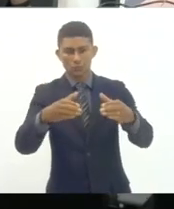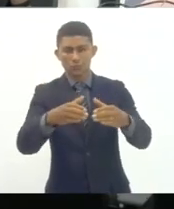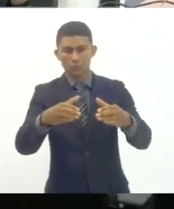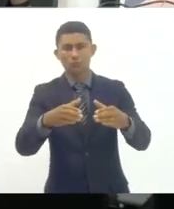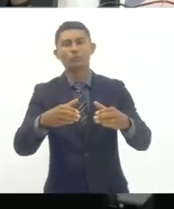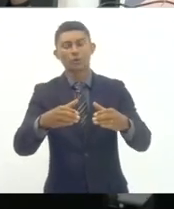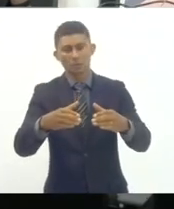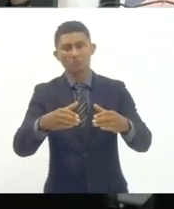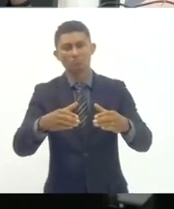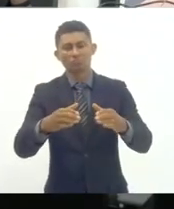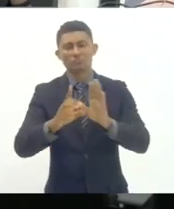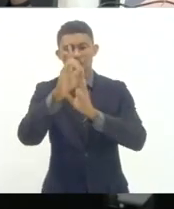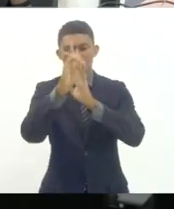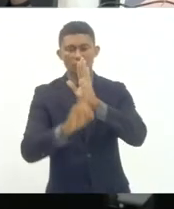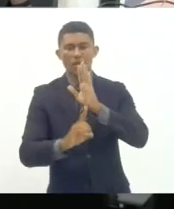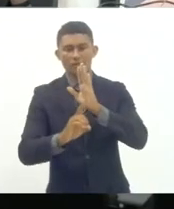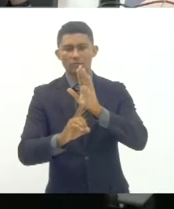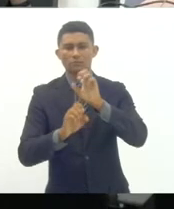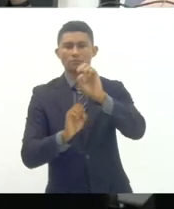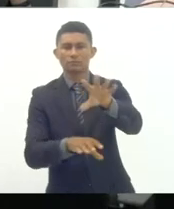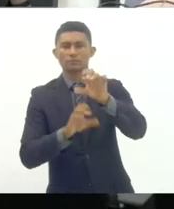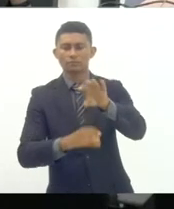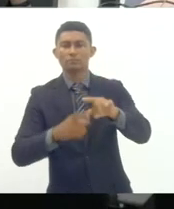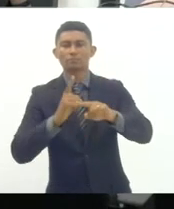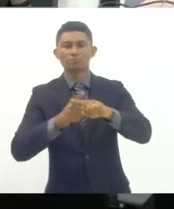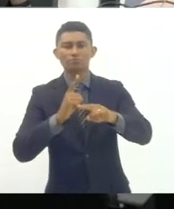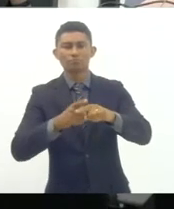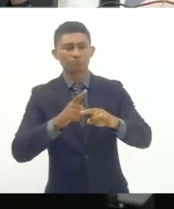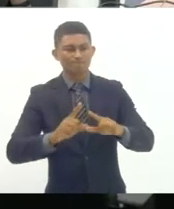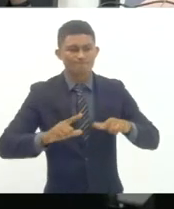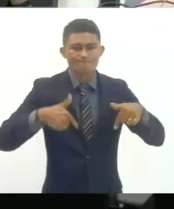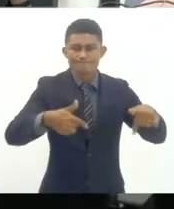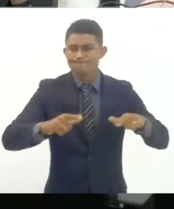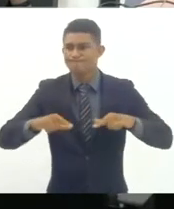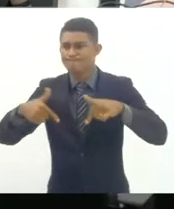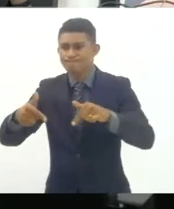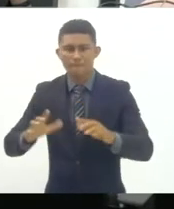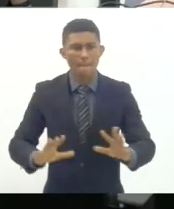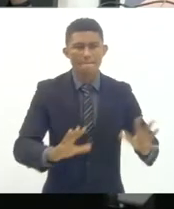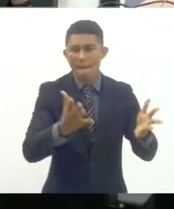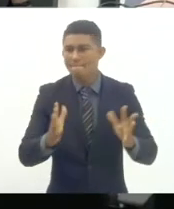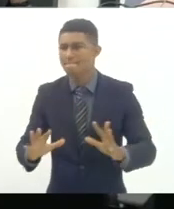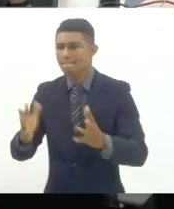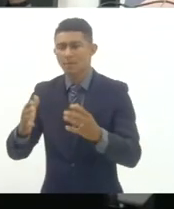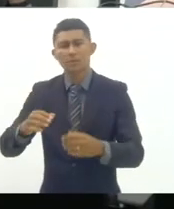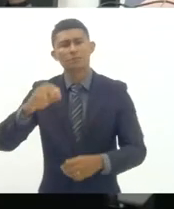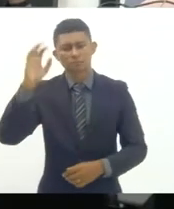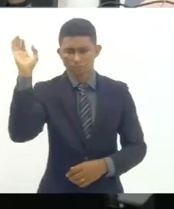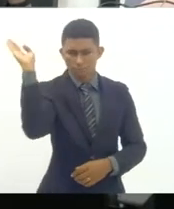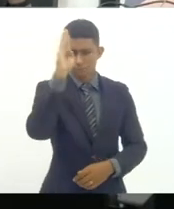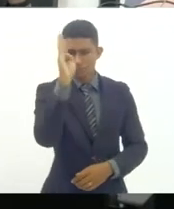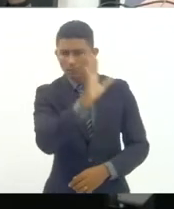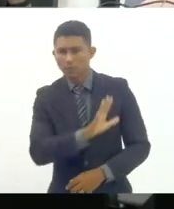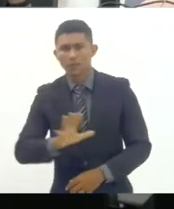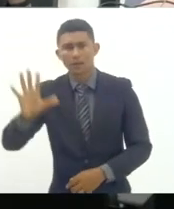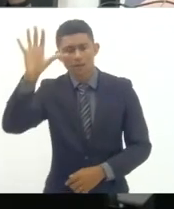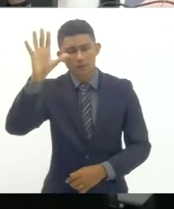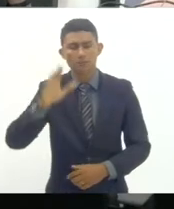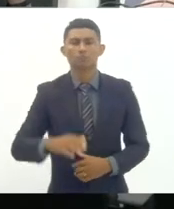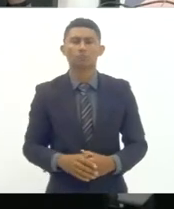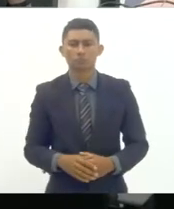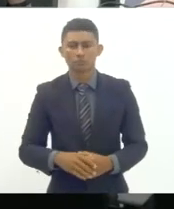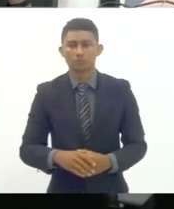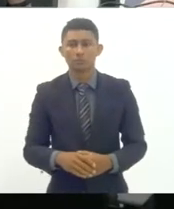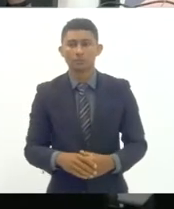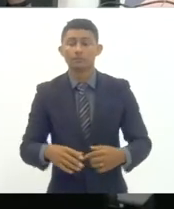educação por essa mobilização nacional e também de fazer esse exercício